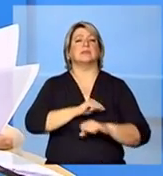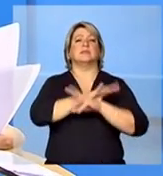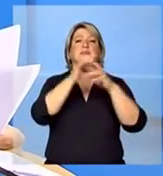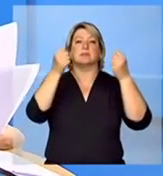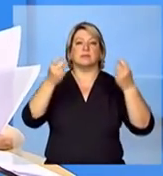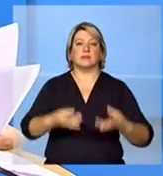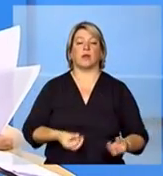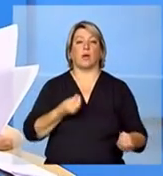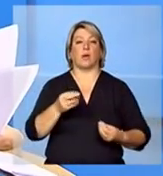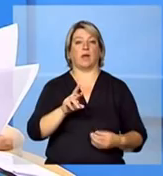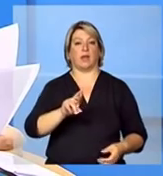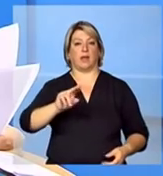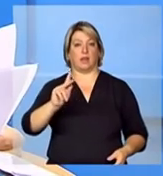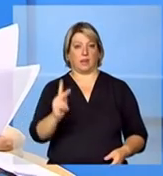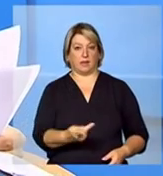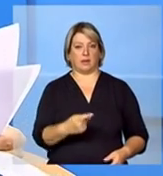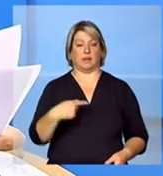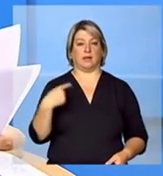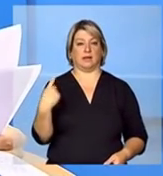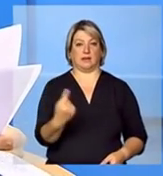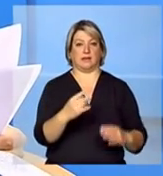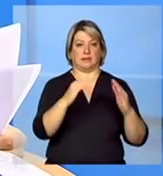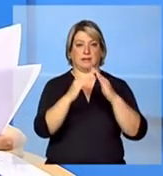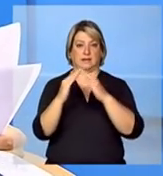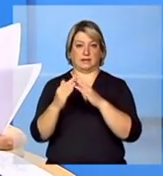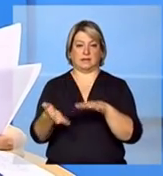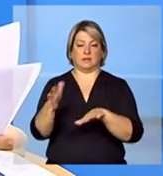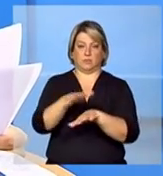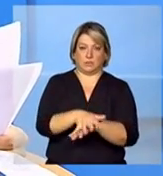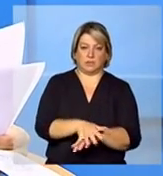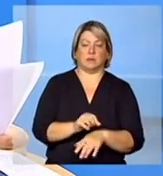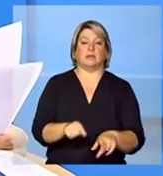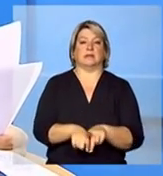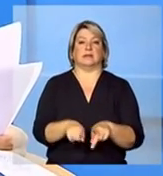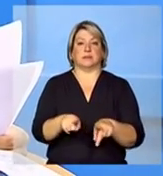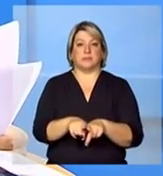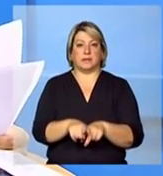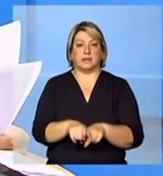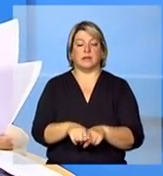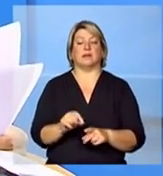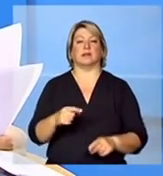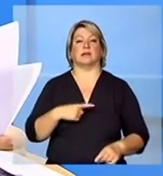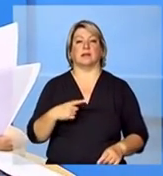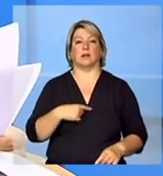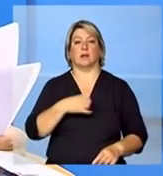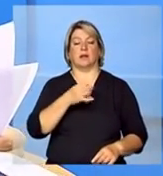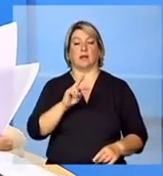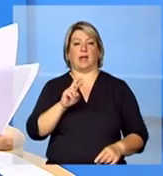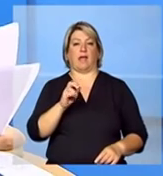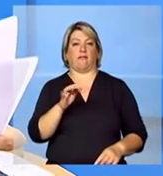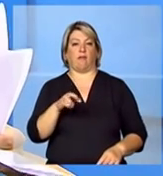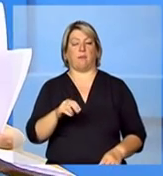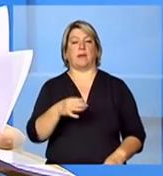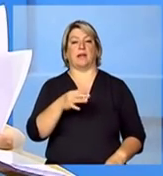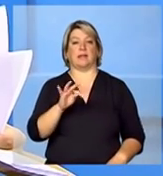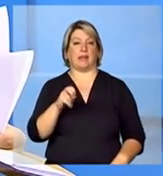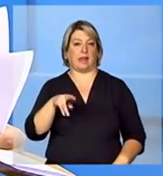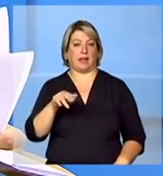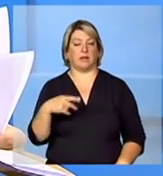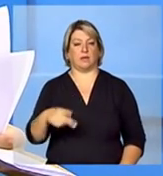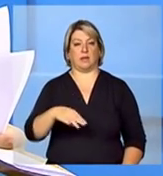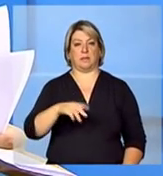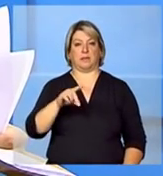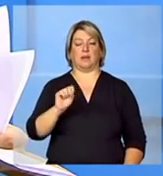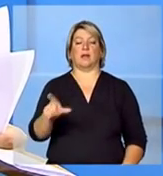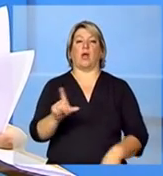questão do RH das residências inclusivas proposto na reforma técnica do MDS então ela pergunta a carga horária